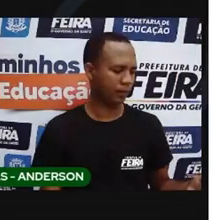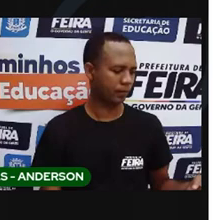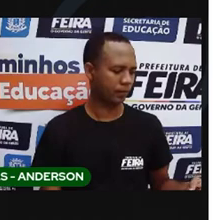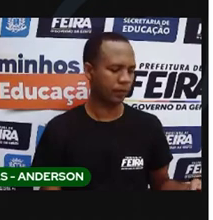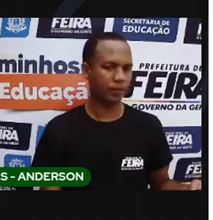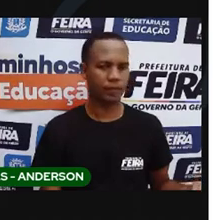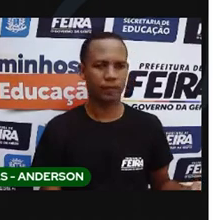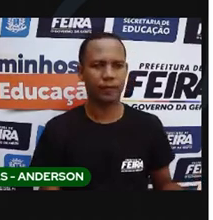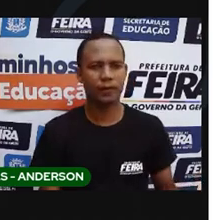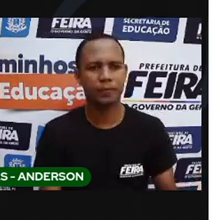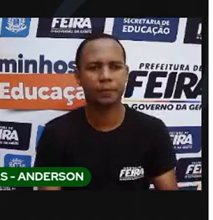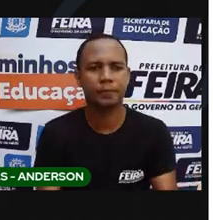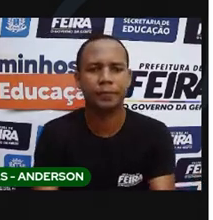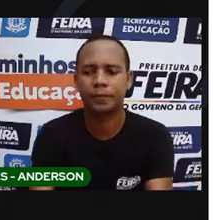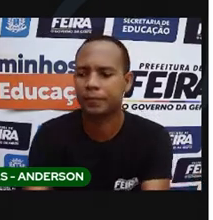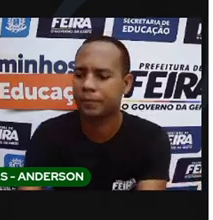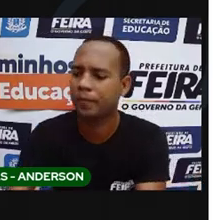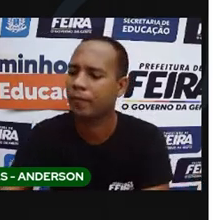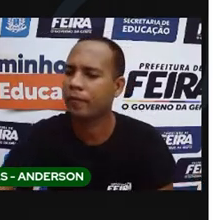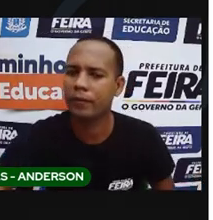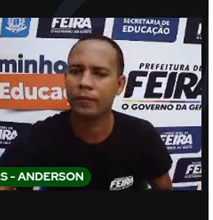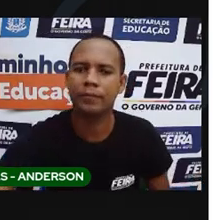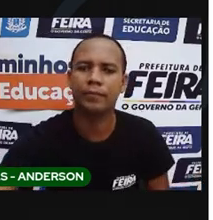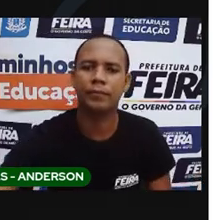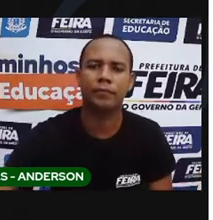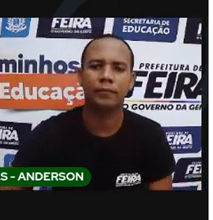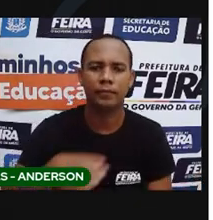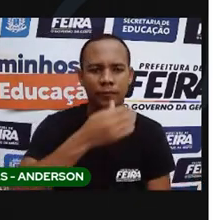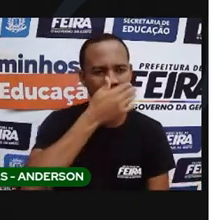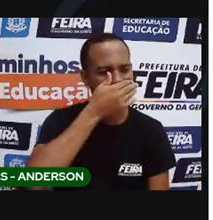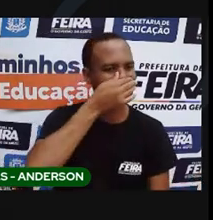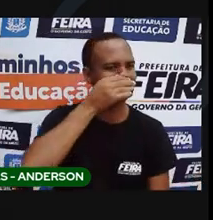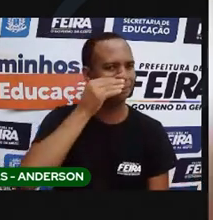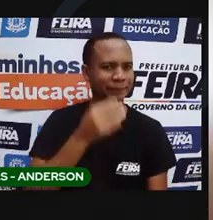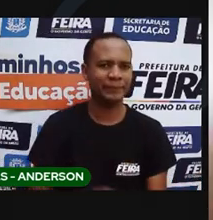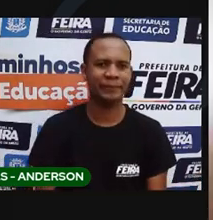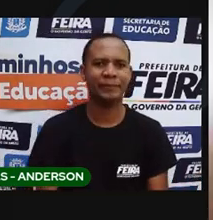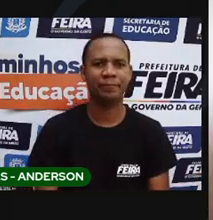sobre sustentabilidade com os índios. Você não acha?